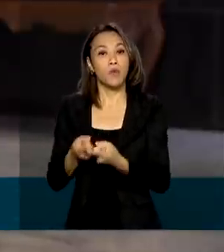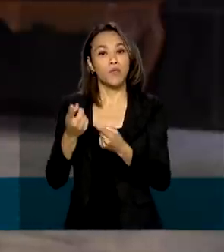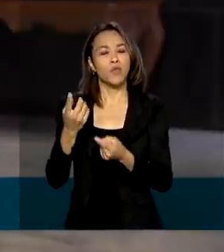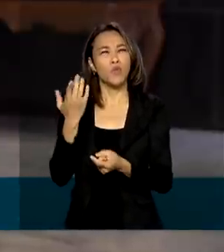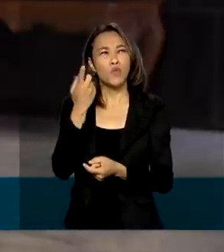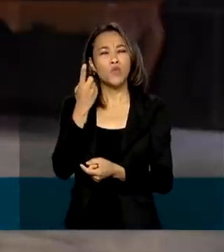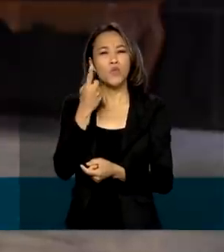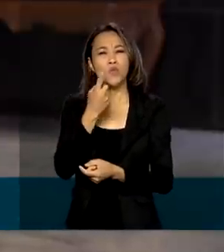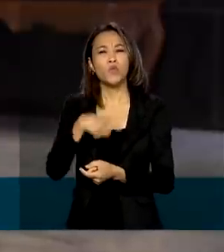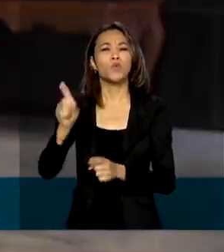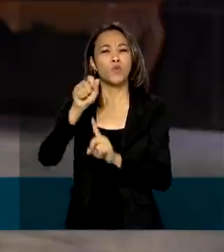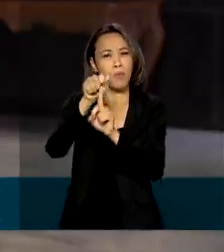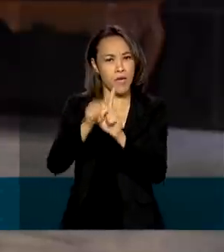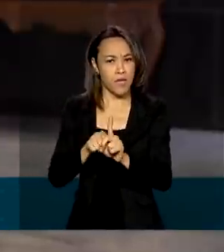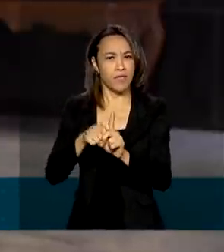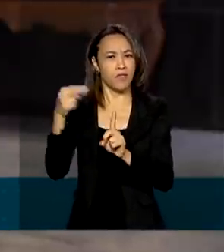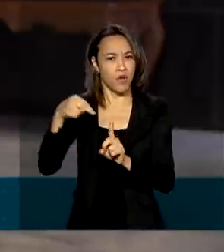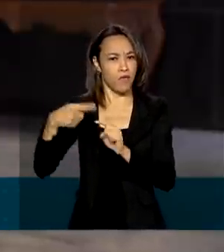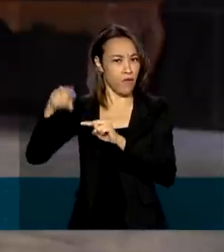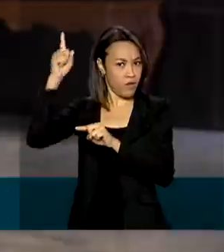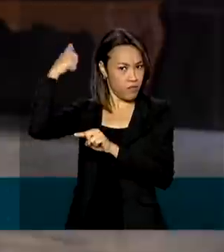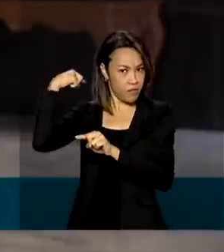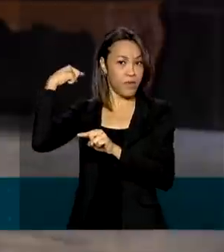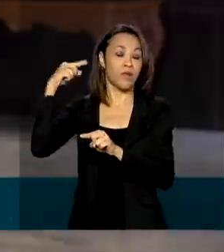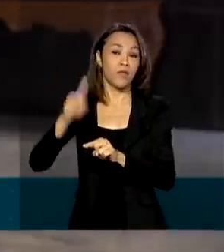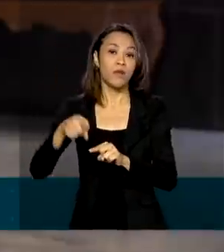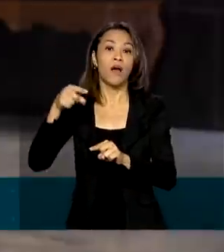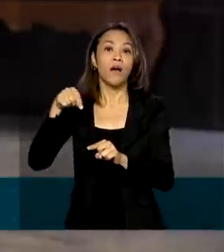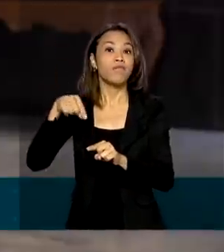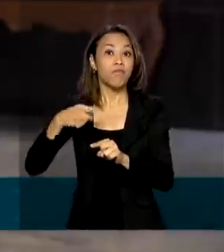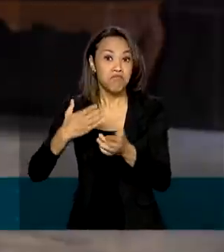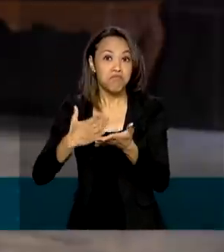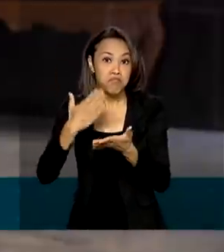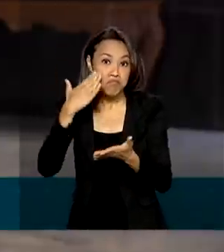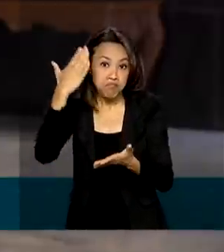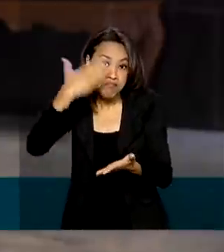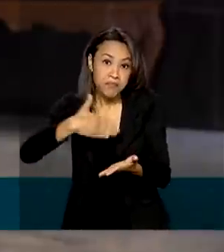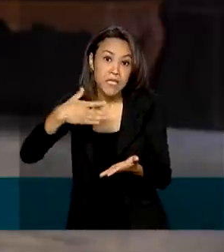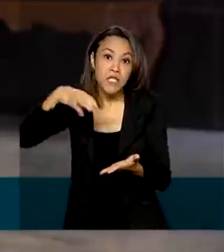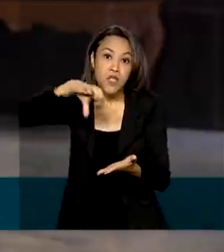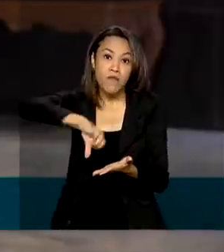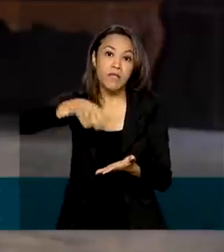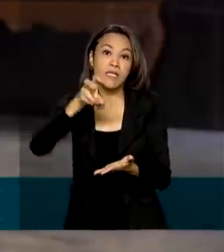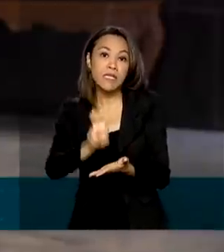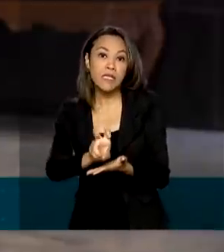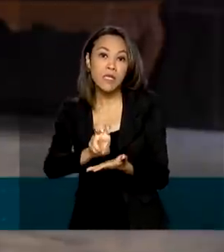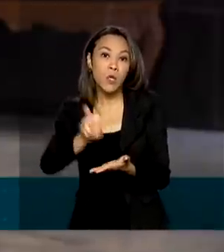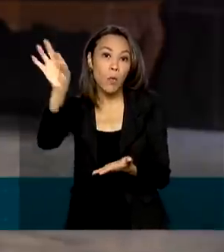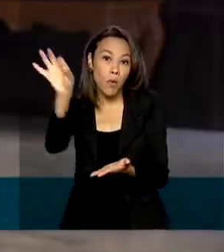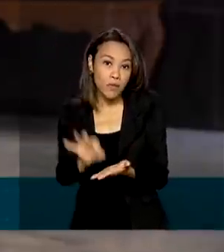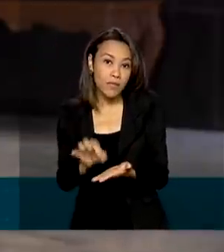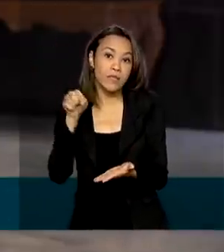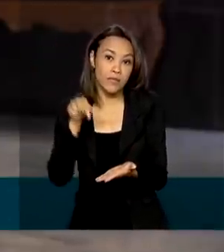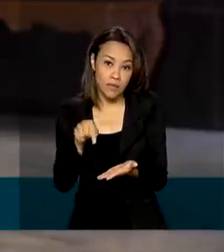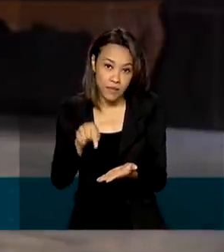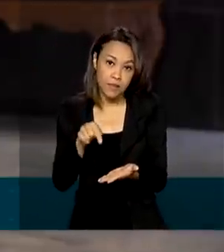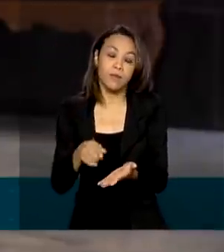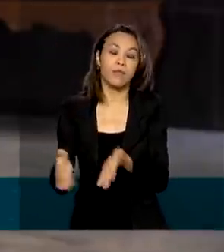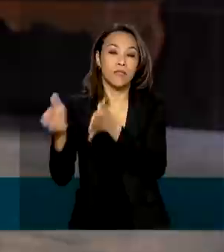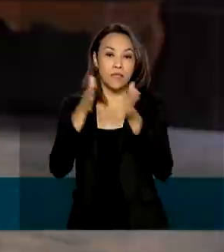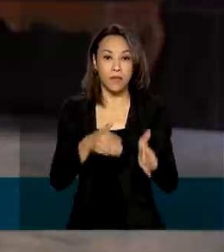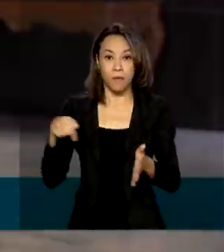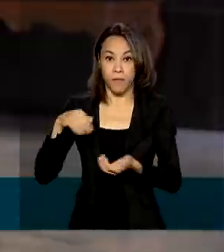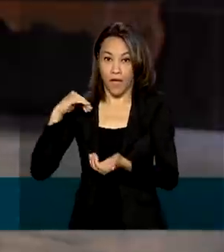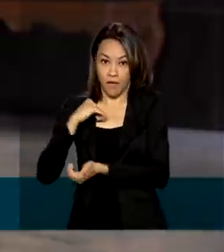de novembro apontaram a eficácia de 95% da Comirnaty contra o novo coronavírus. A Anvisa